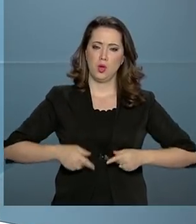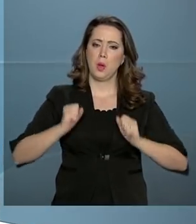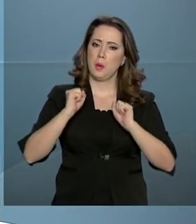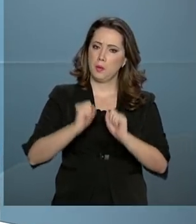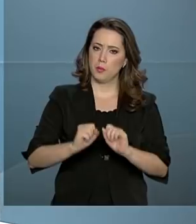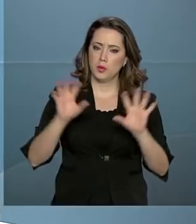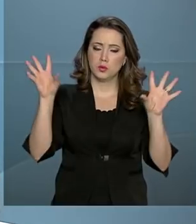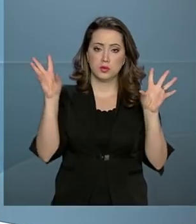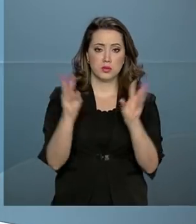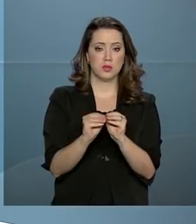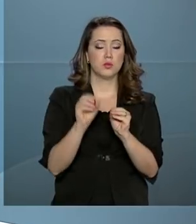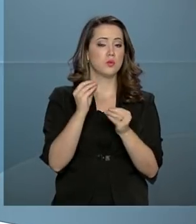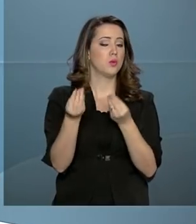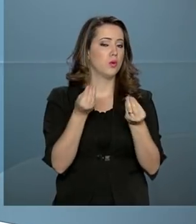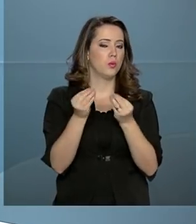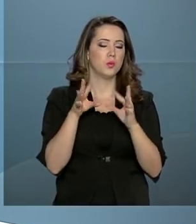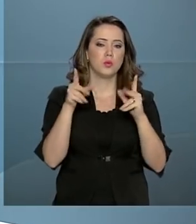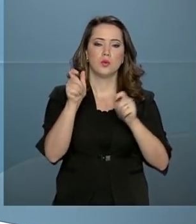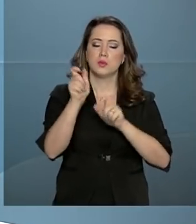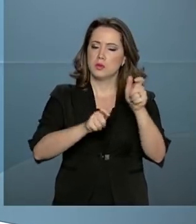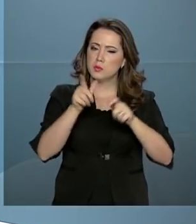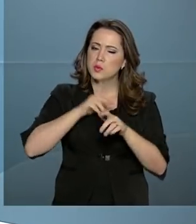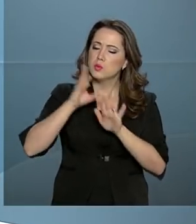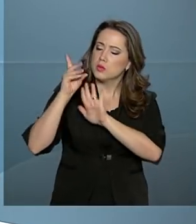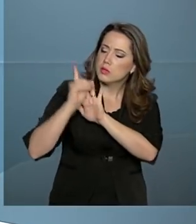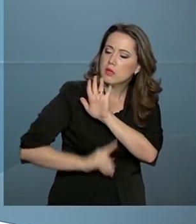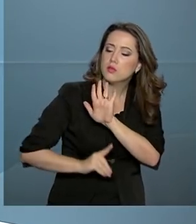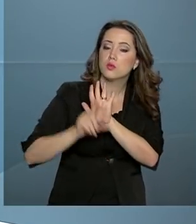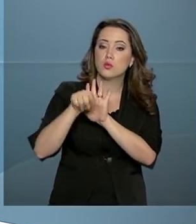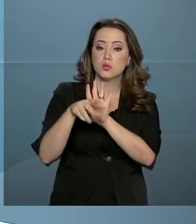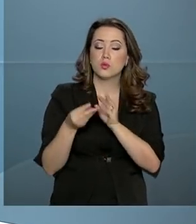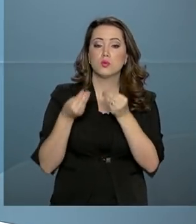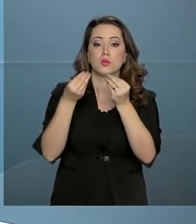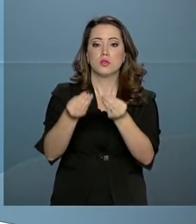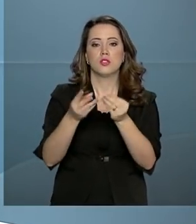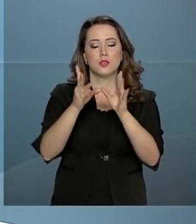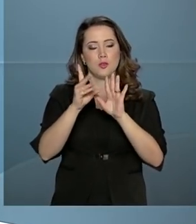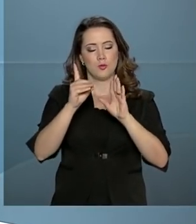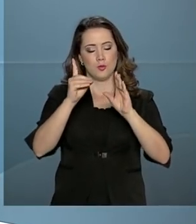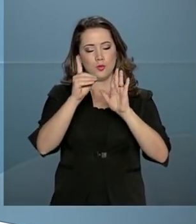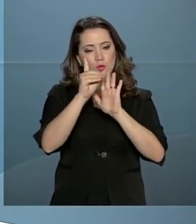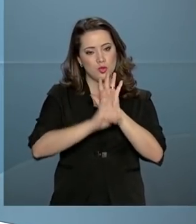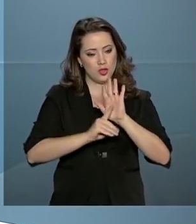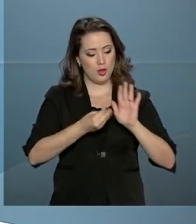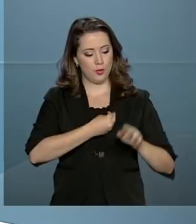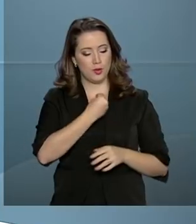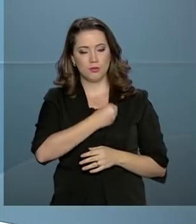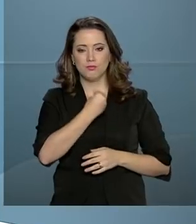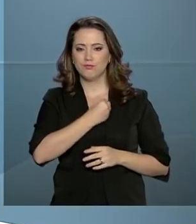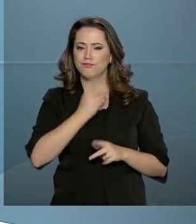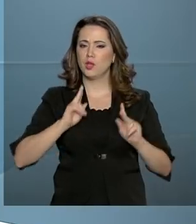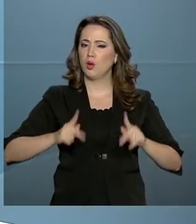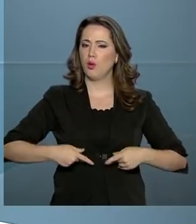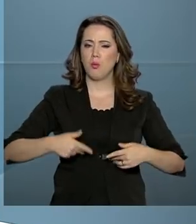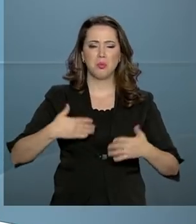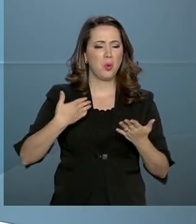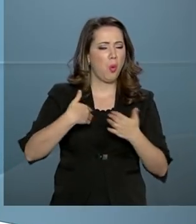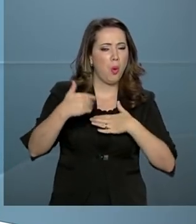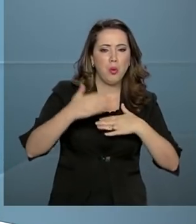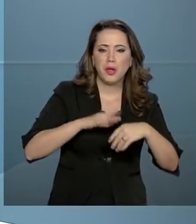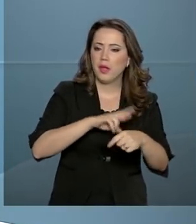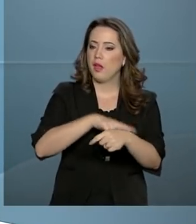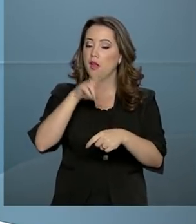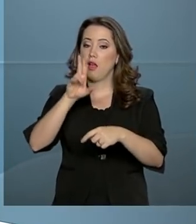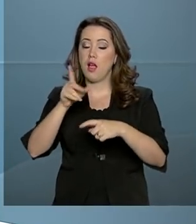pode ser resumido como todas as pessoas têm direitos que garantem a dignidade da vida humana, independentemente de raça,